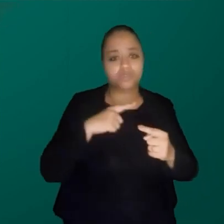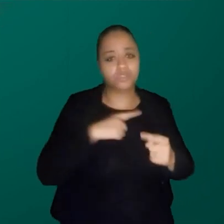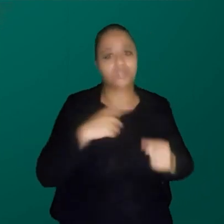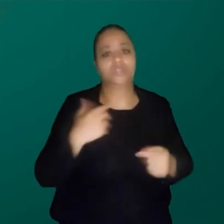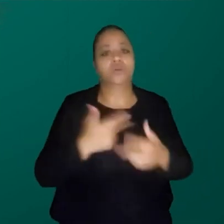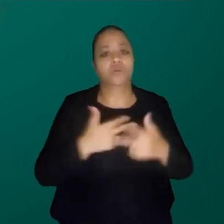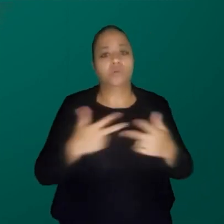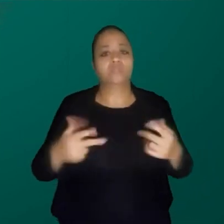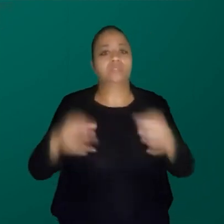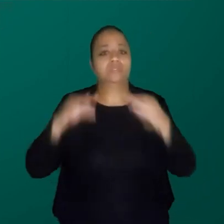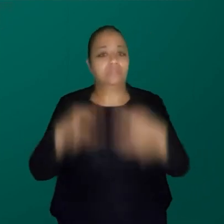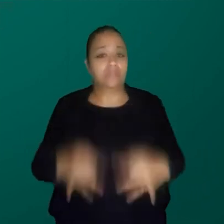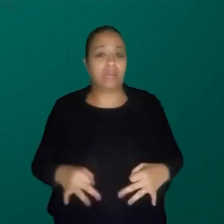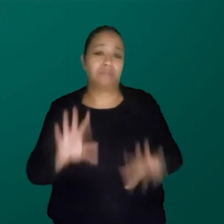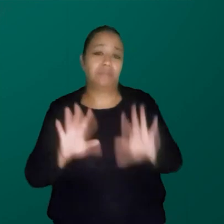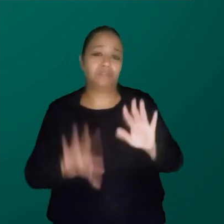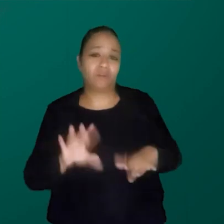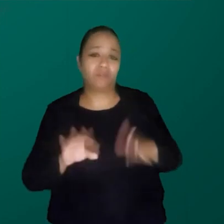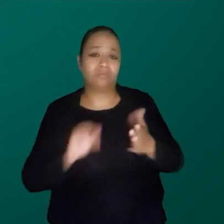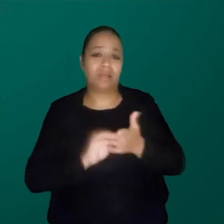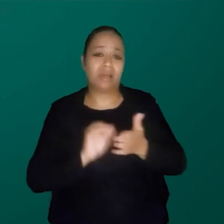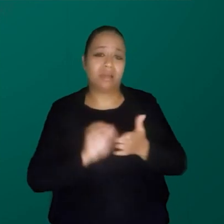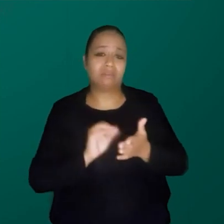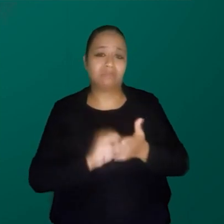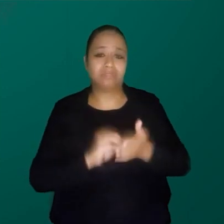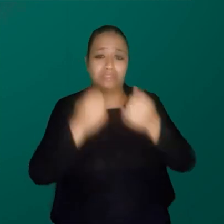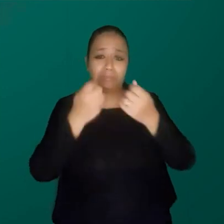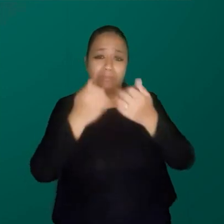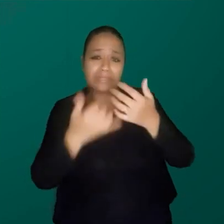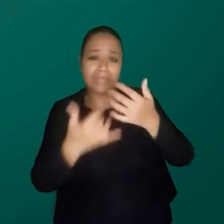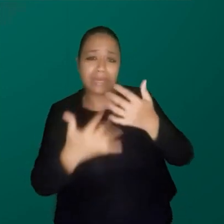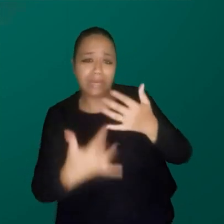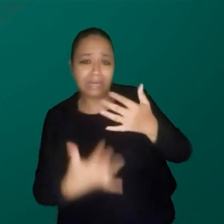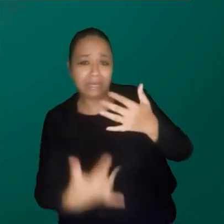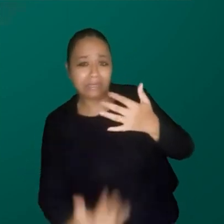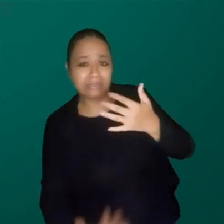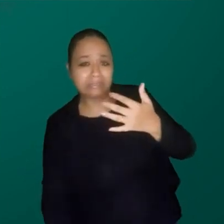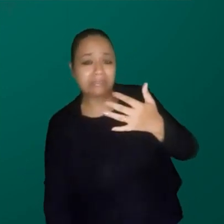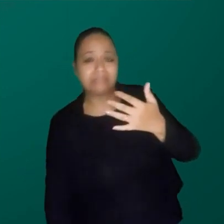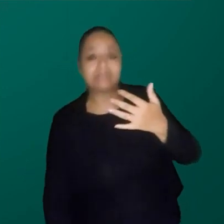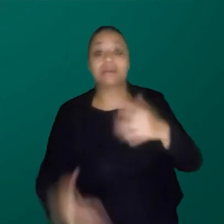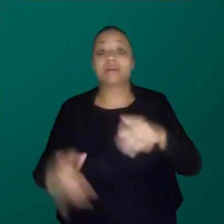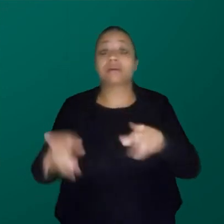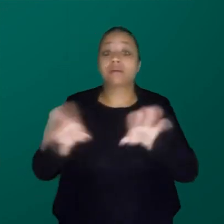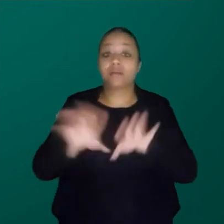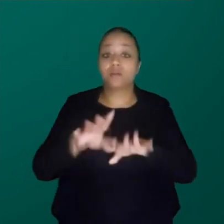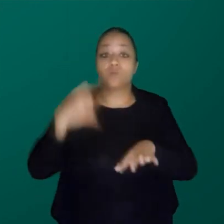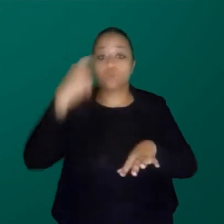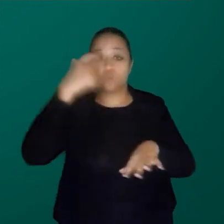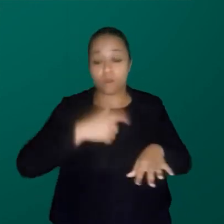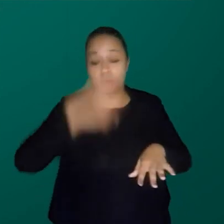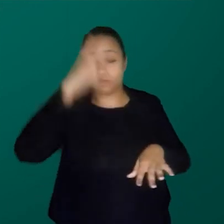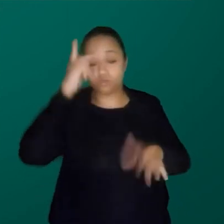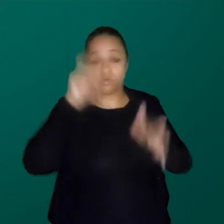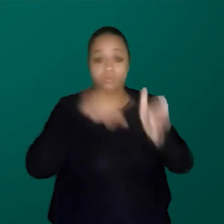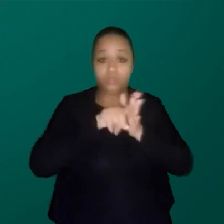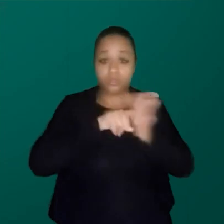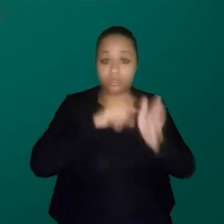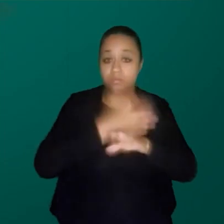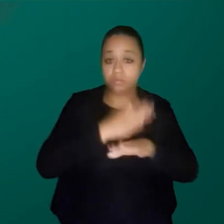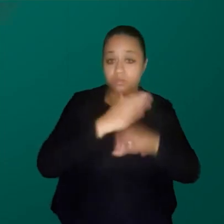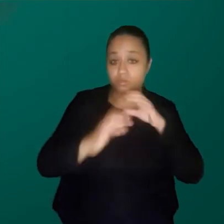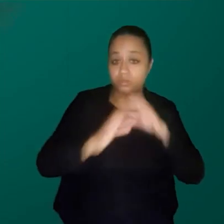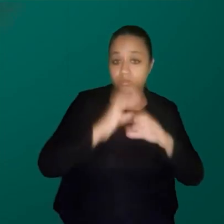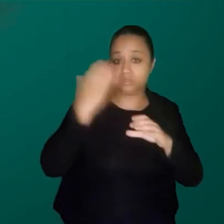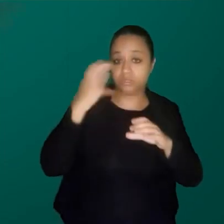correta, mas ela não dava conta da complexidade do mundo. E isso, obviamente, como pesquisadora e como pessoa da prática da comunicação da ciência, isso